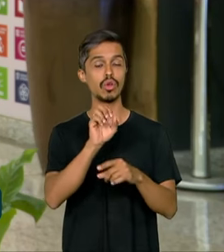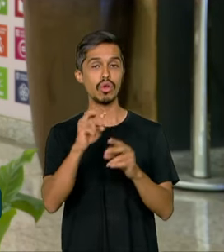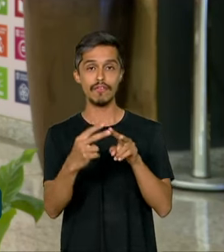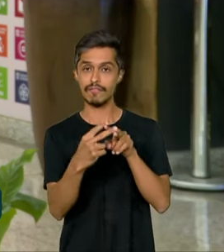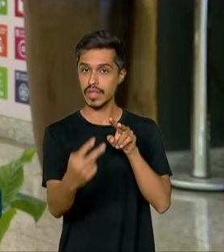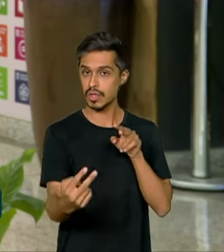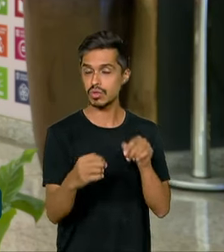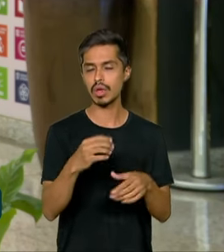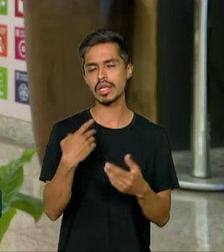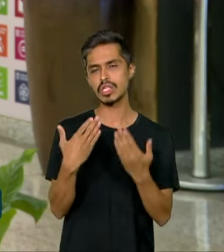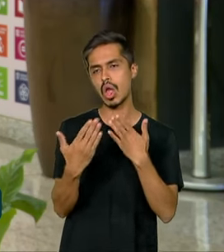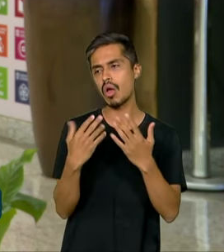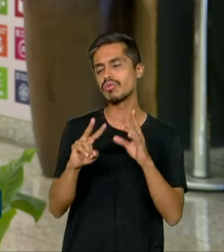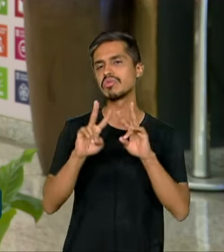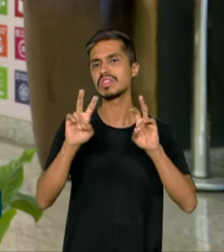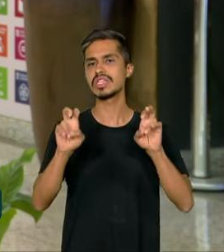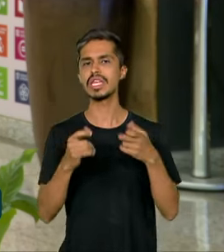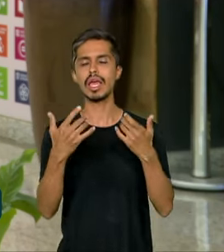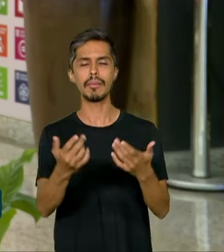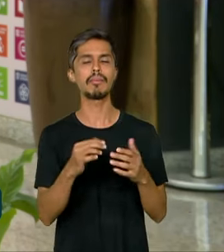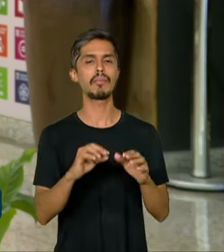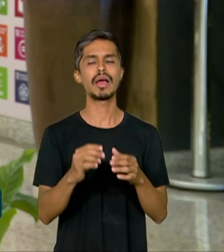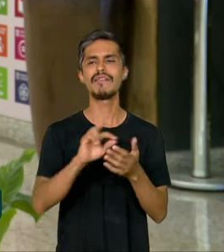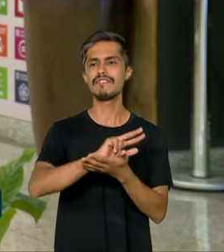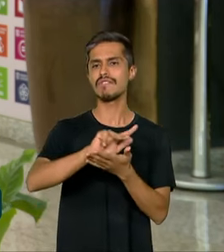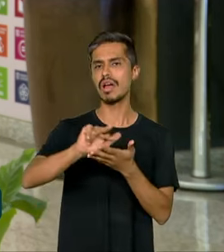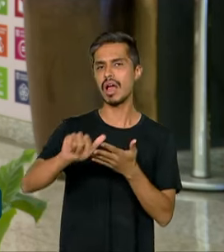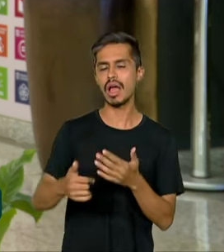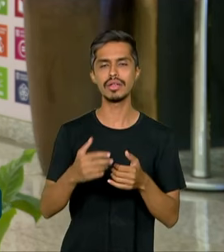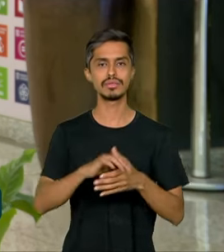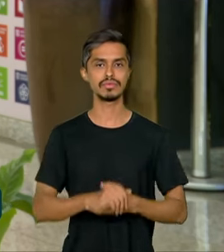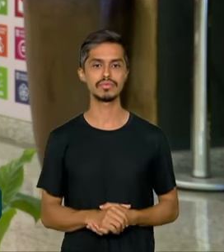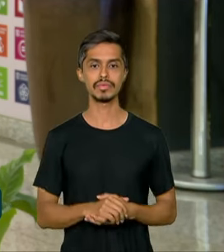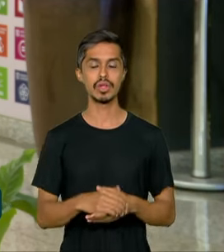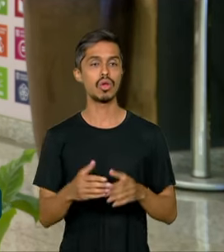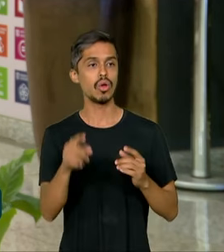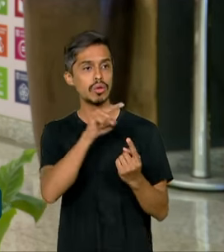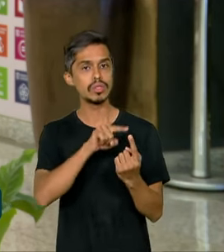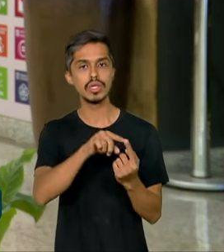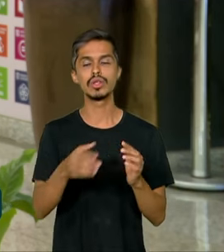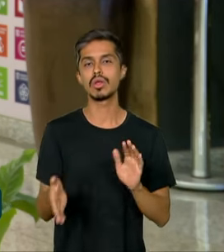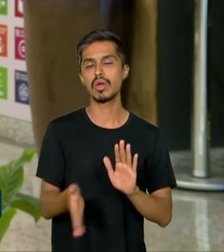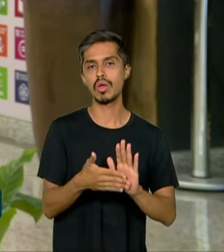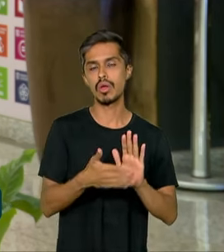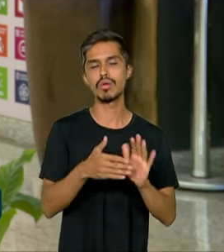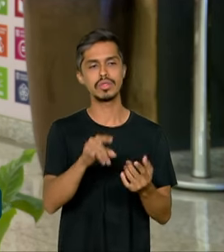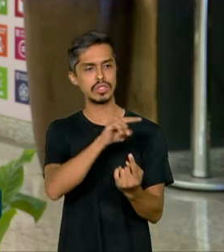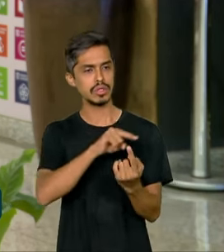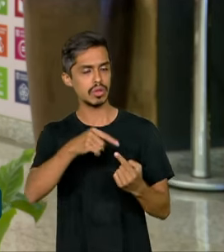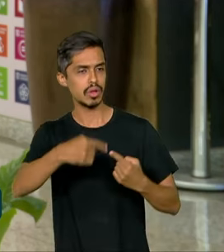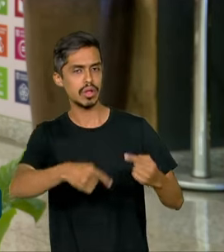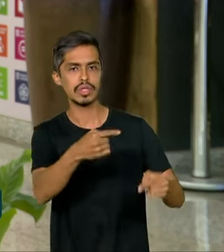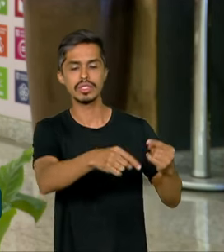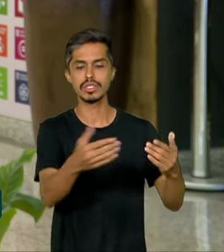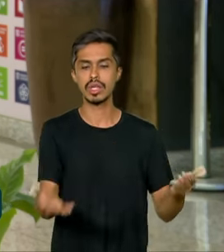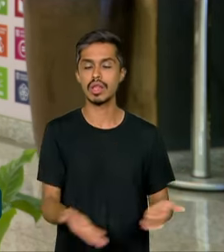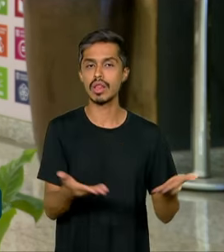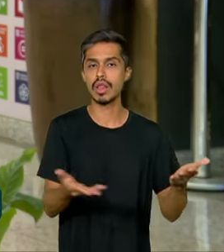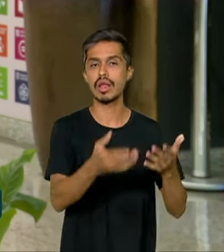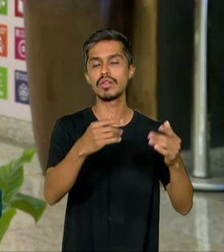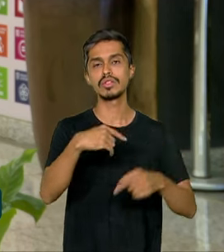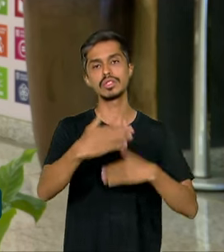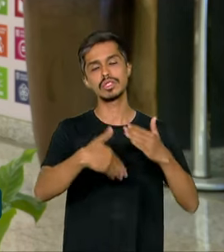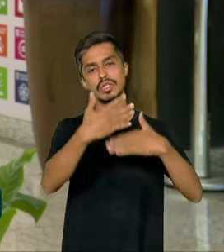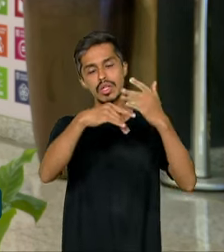temas de interesse multilateral. O objetivo é recomendar políticas concretas que promovam desenvolvimento social